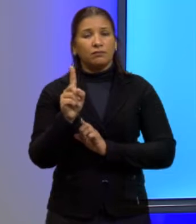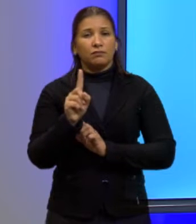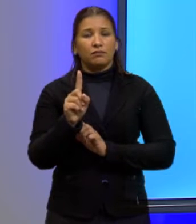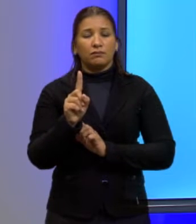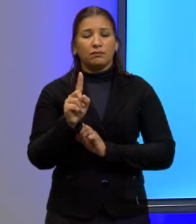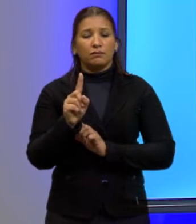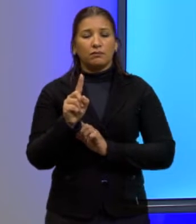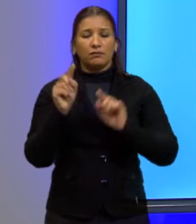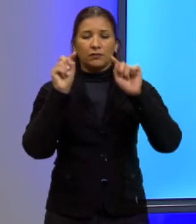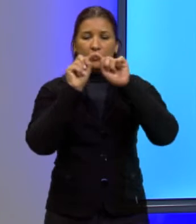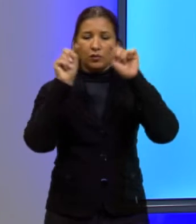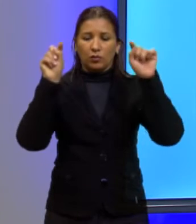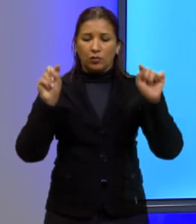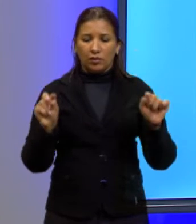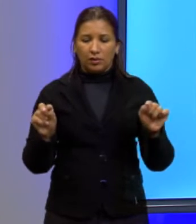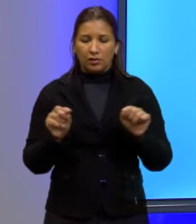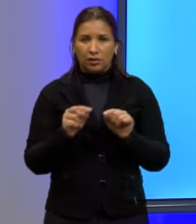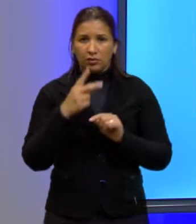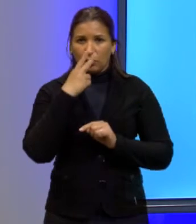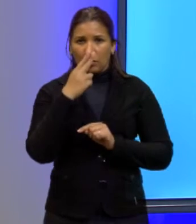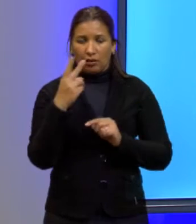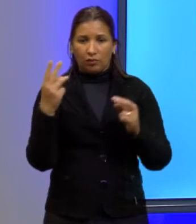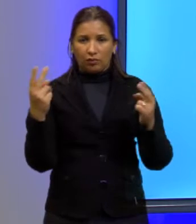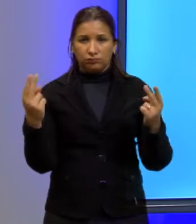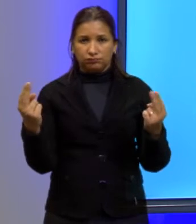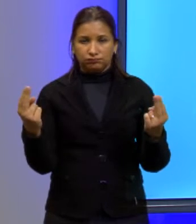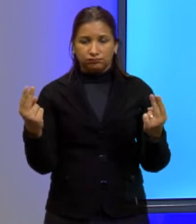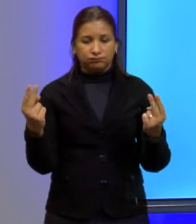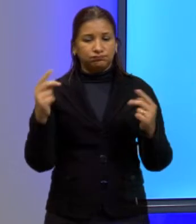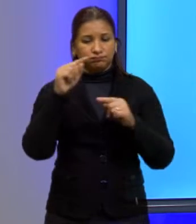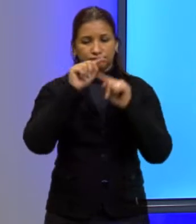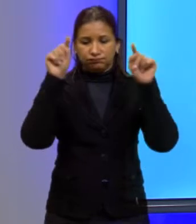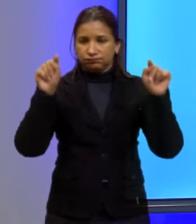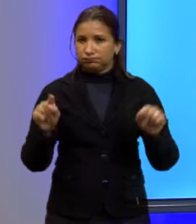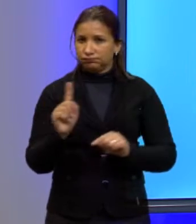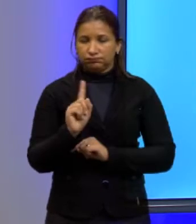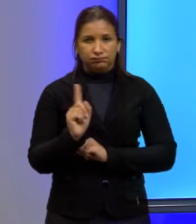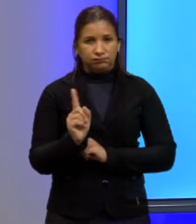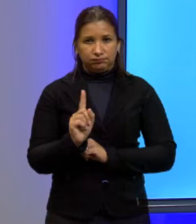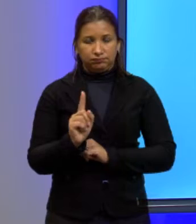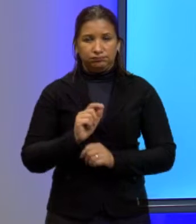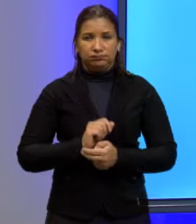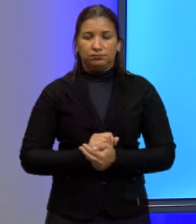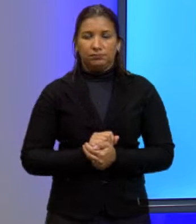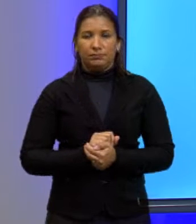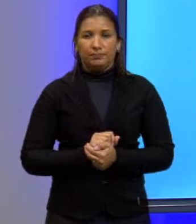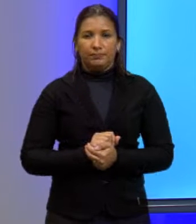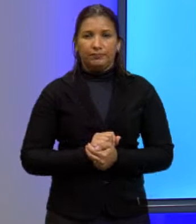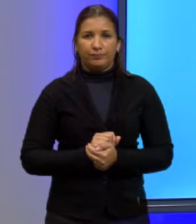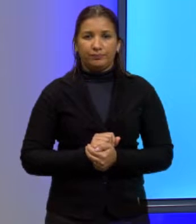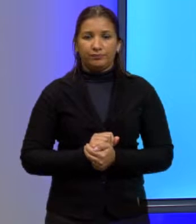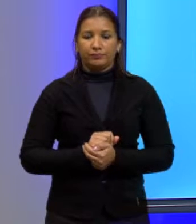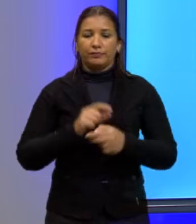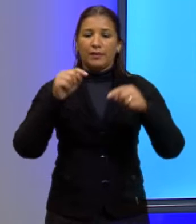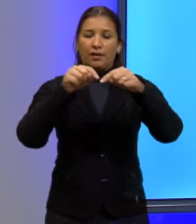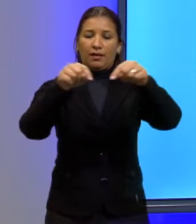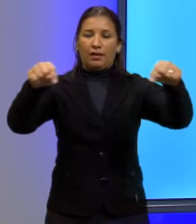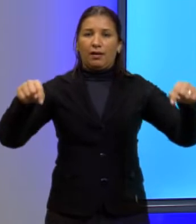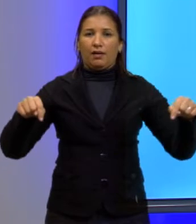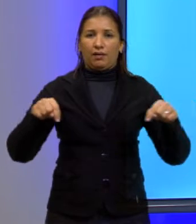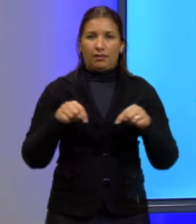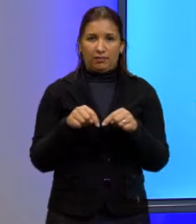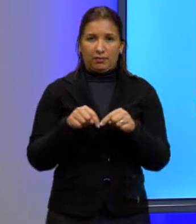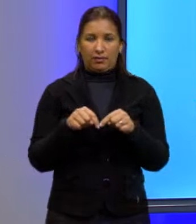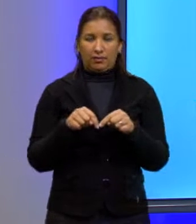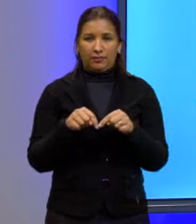né? Porque se fosse um quadrado aqui, ela ia estar me dando os mesmos valores aqui dessas letrinhas. A área para o público